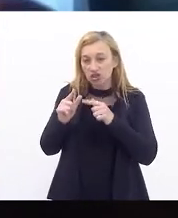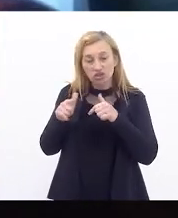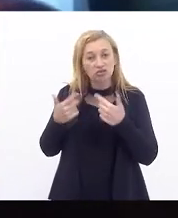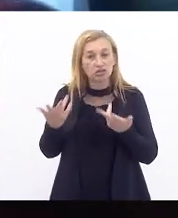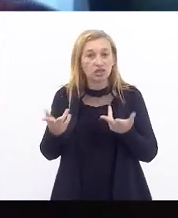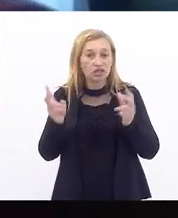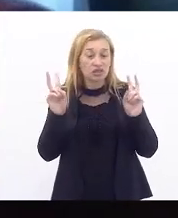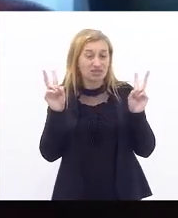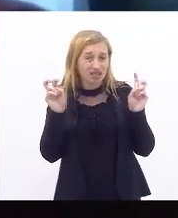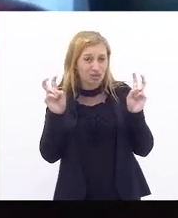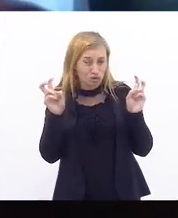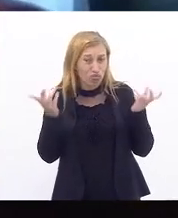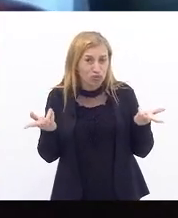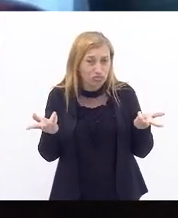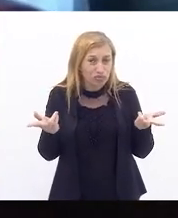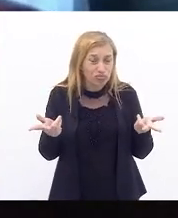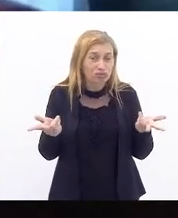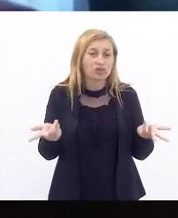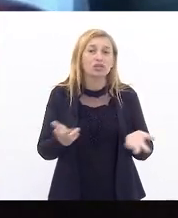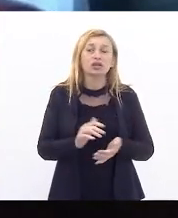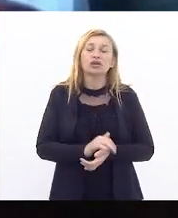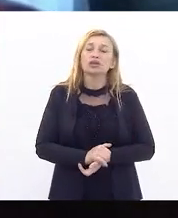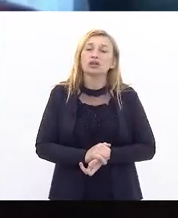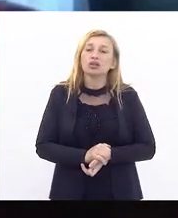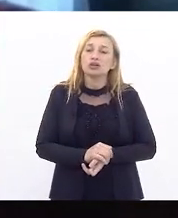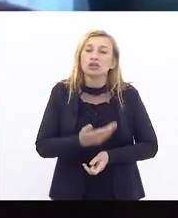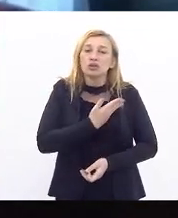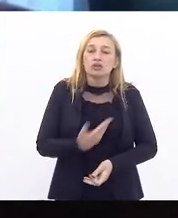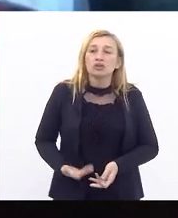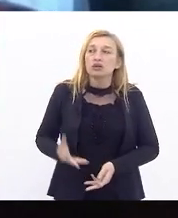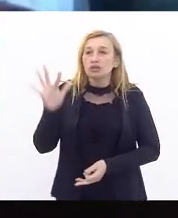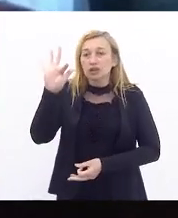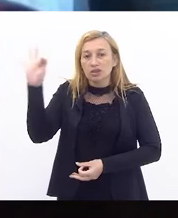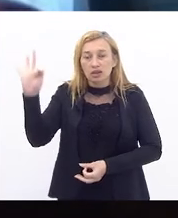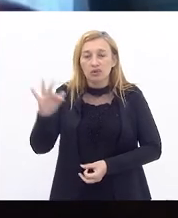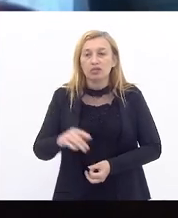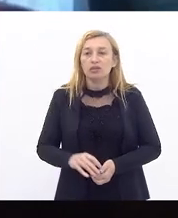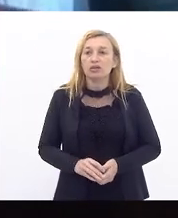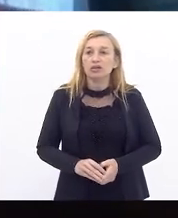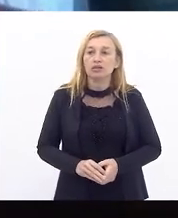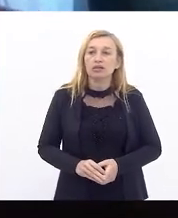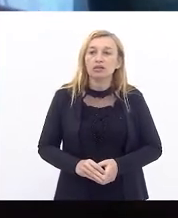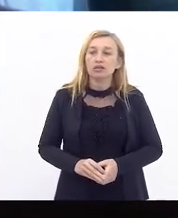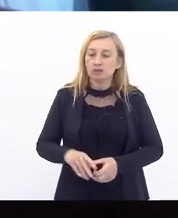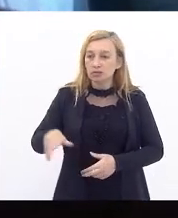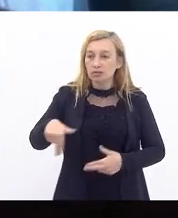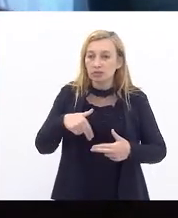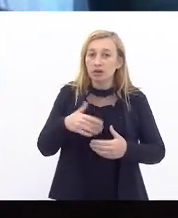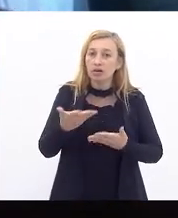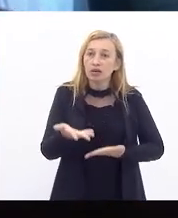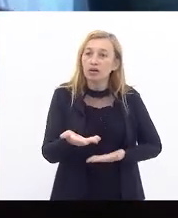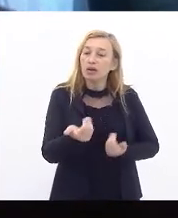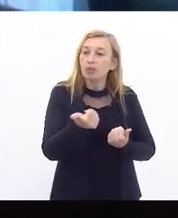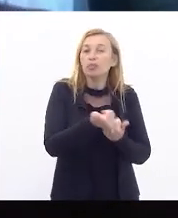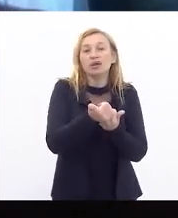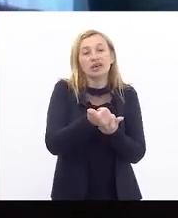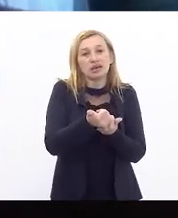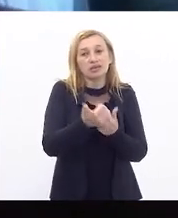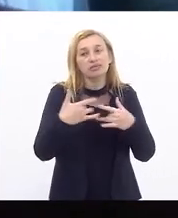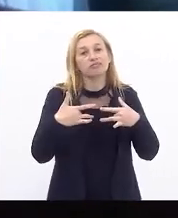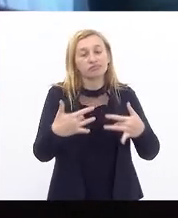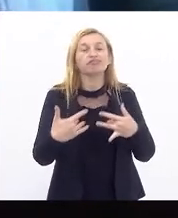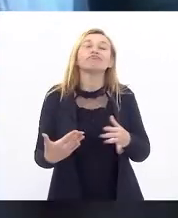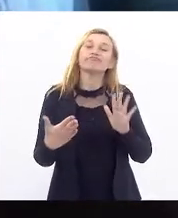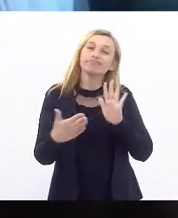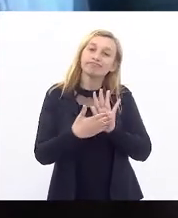obscurantistas e obsoletas do governo federal, venho aqui apoiar e me solidarizar com uma